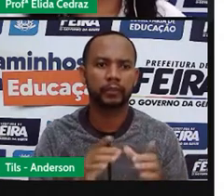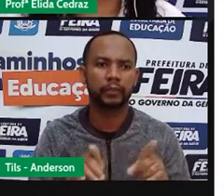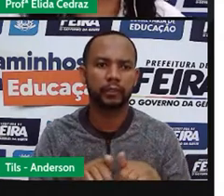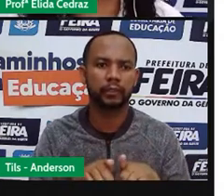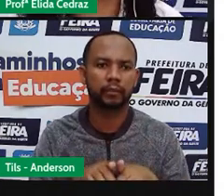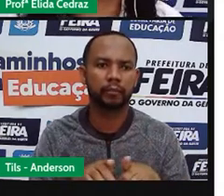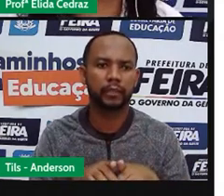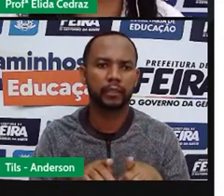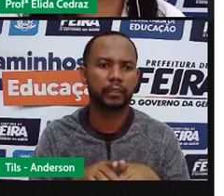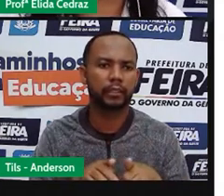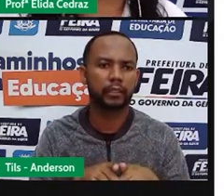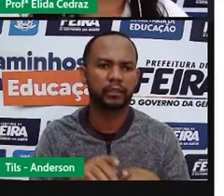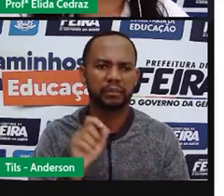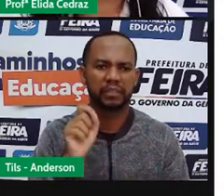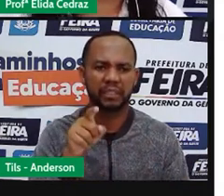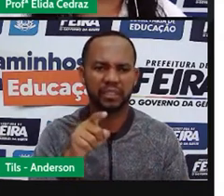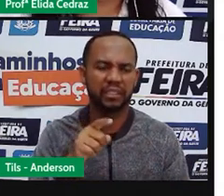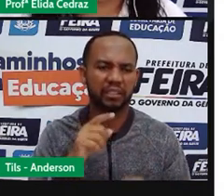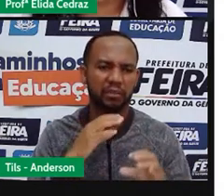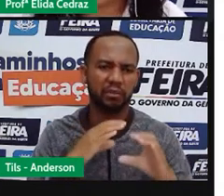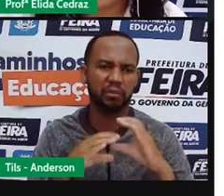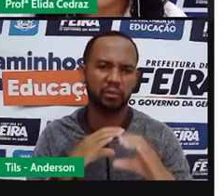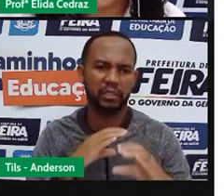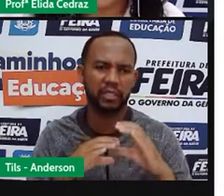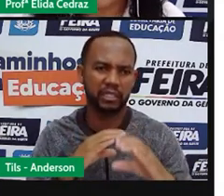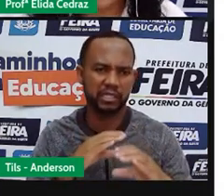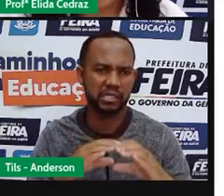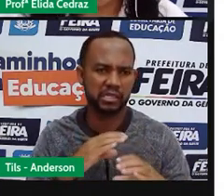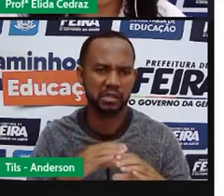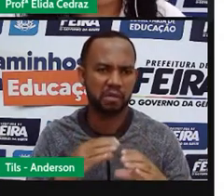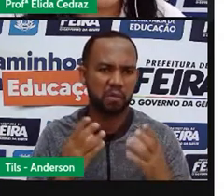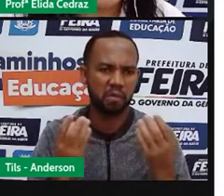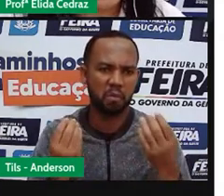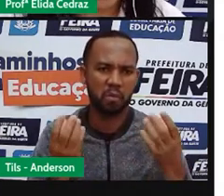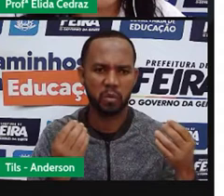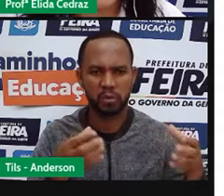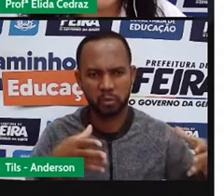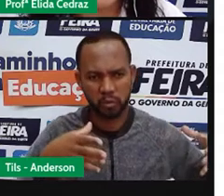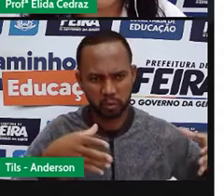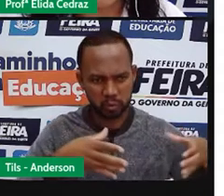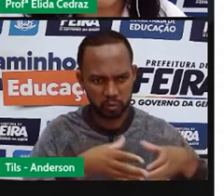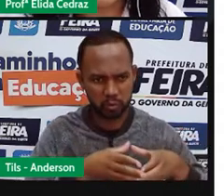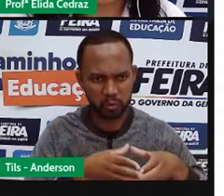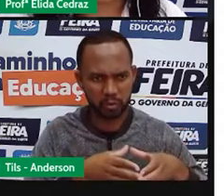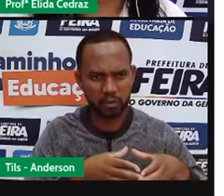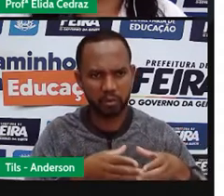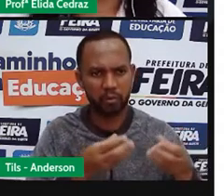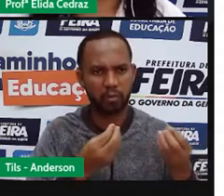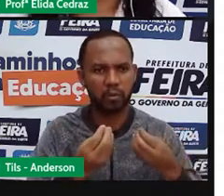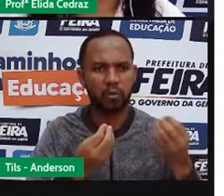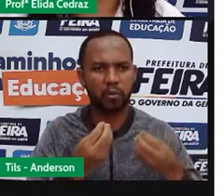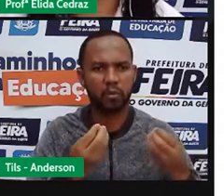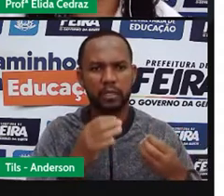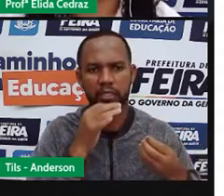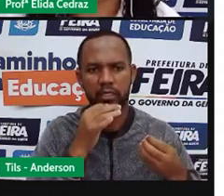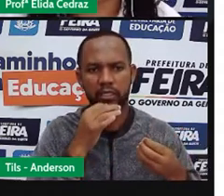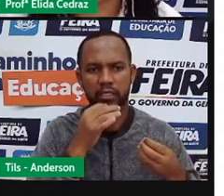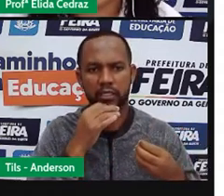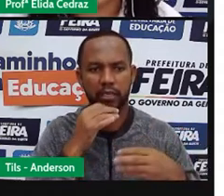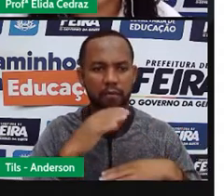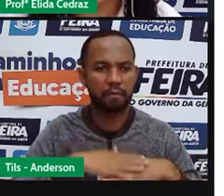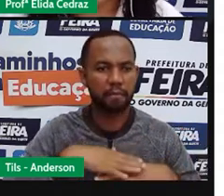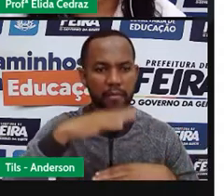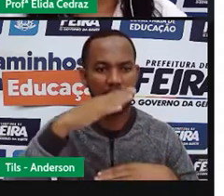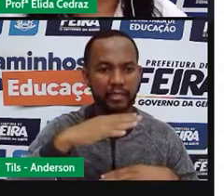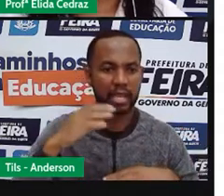assim, ele não é um meio de comunicação em massa. O meio de comunicação em massa é um meio de acesso mais